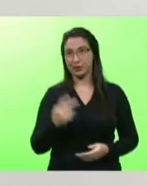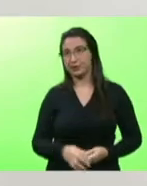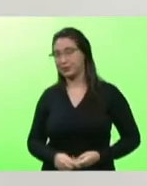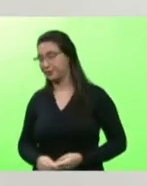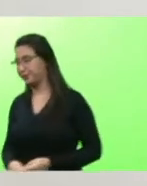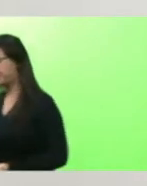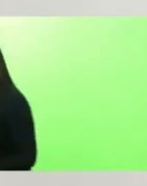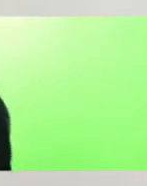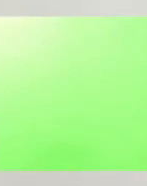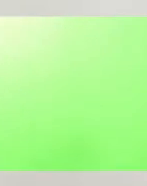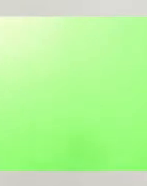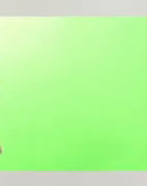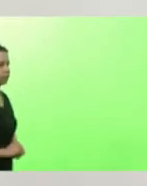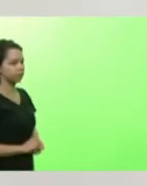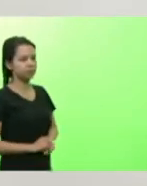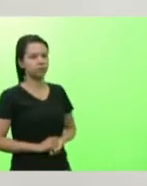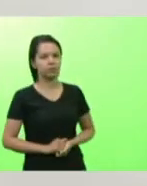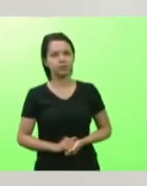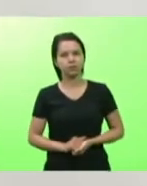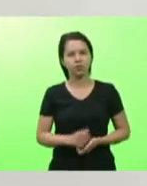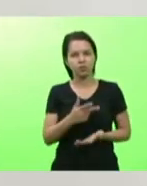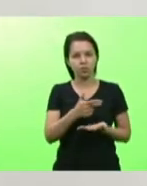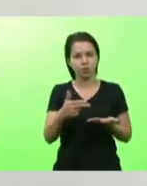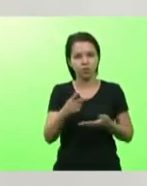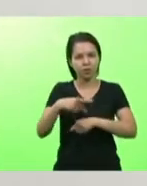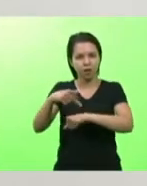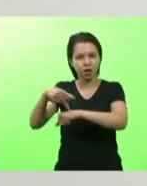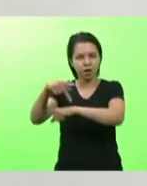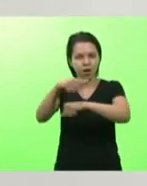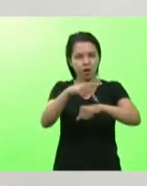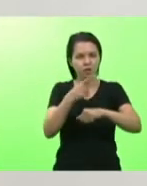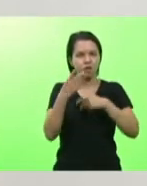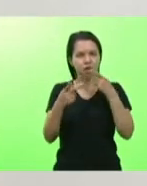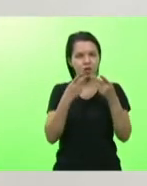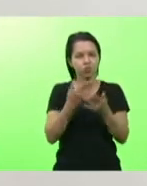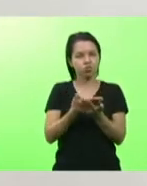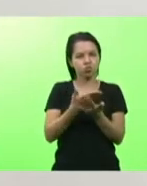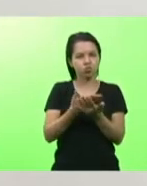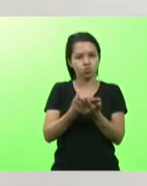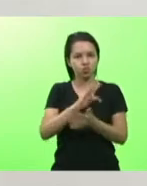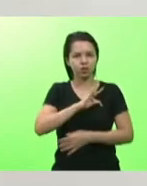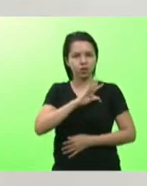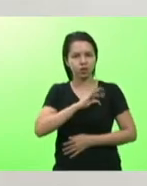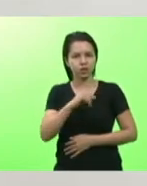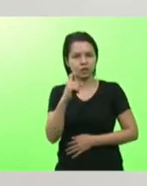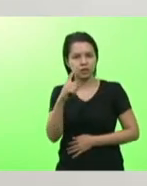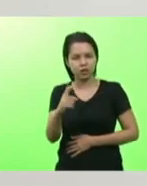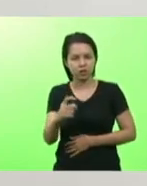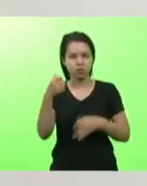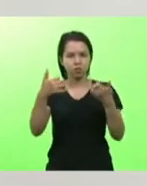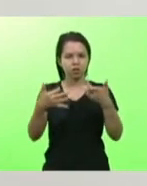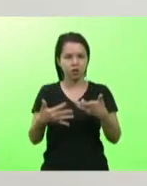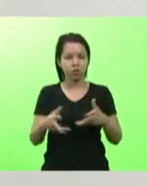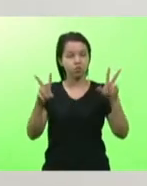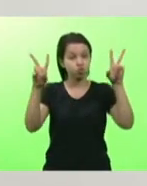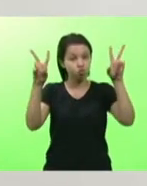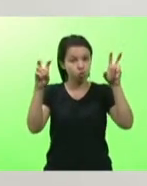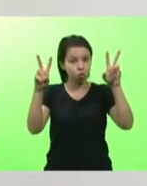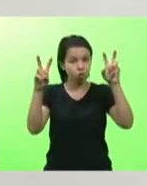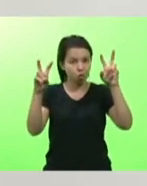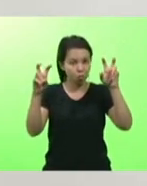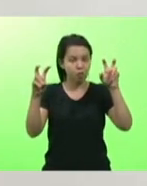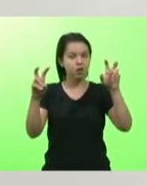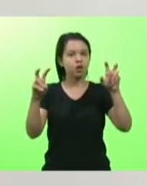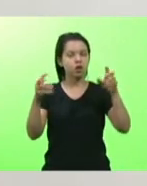países falando sobre isso vários estudos técnicos e científicos falando sobre isso na vida do cidadão do ser humano e